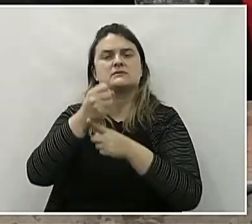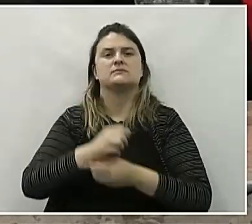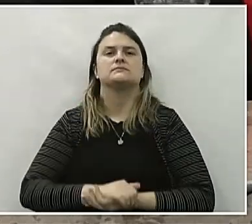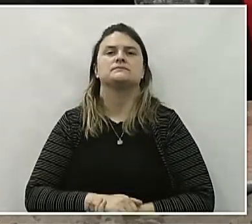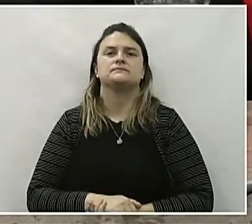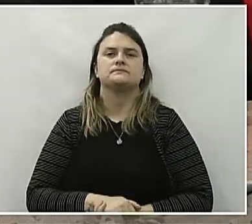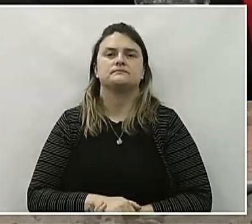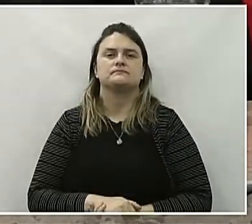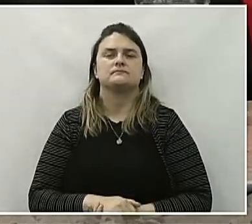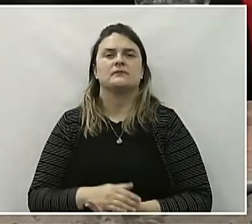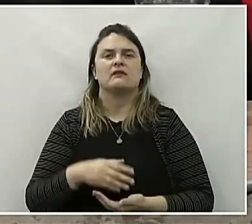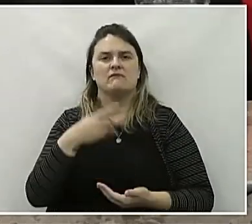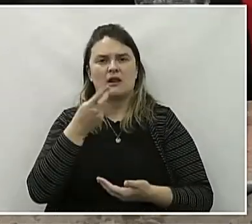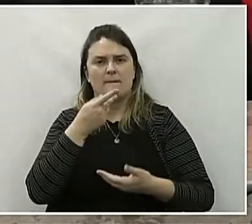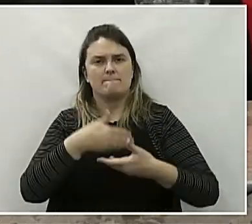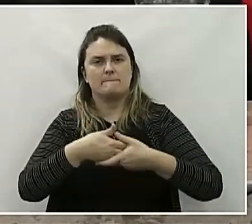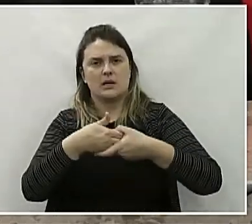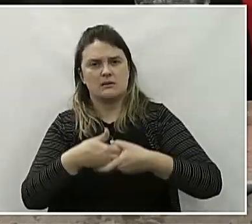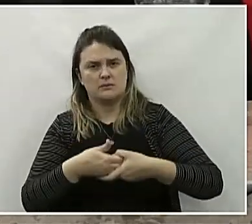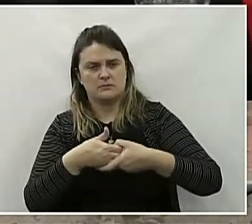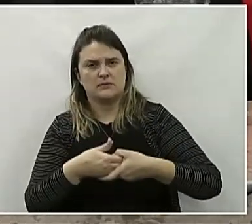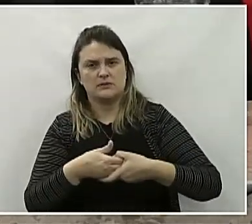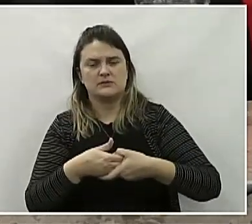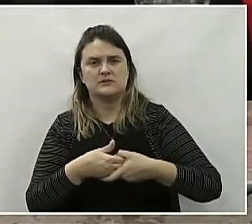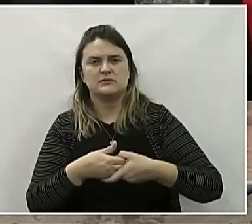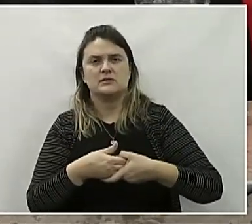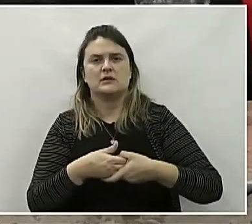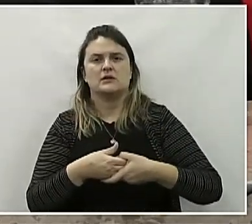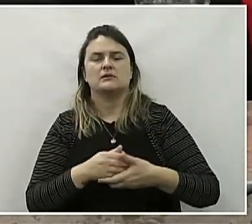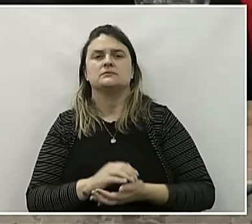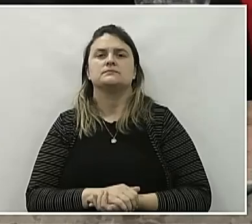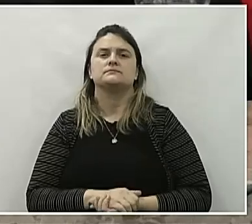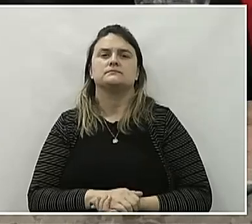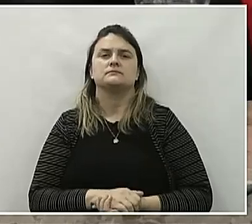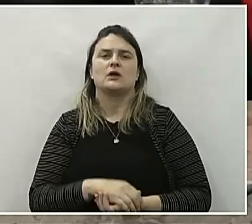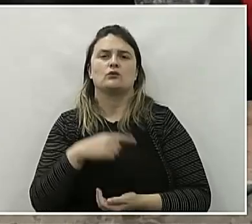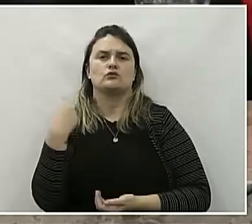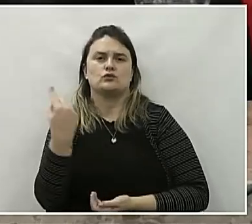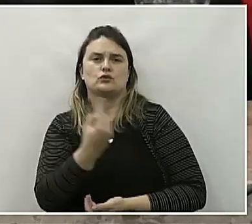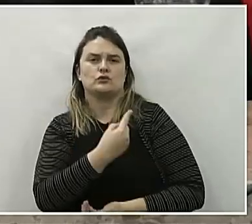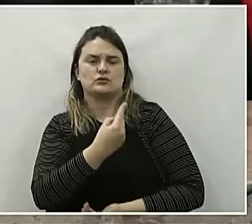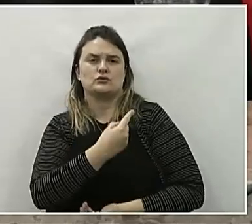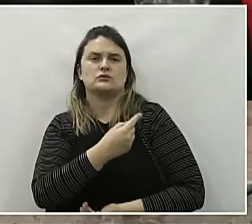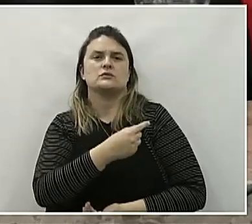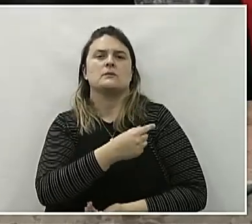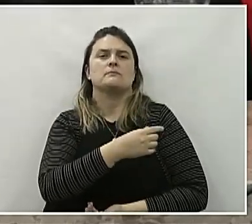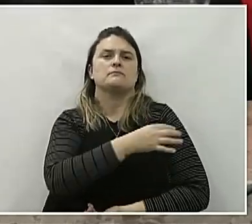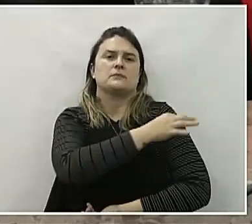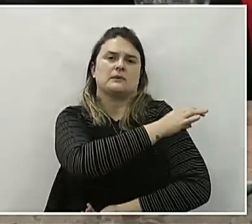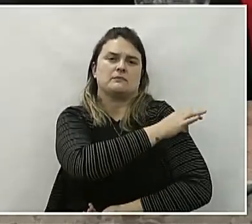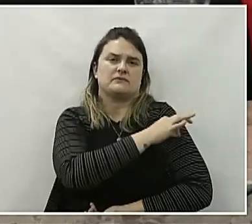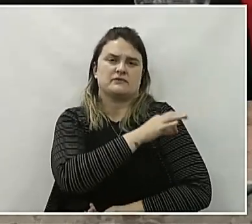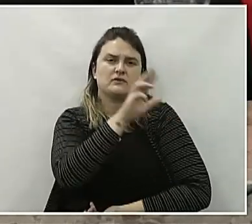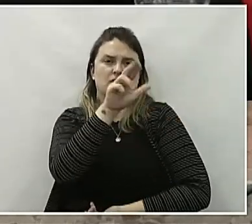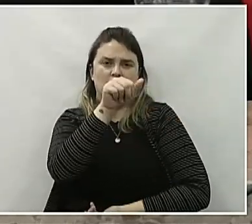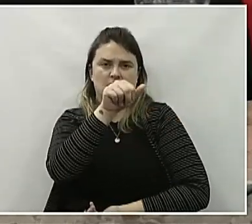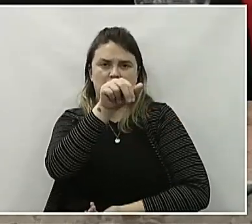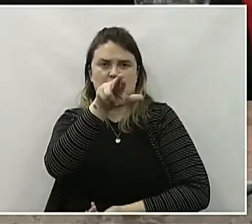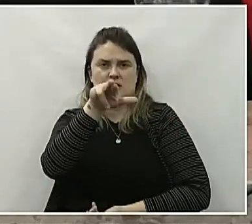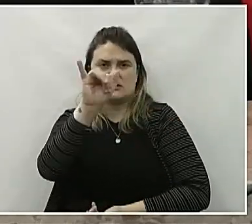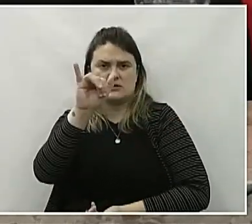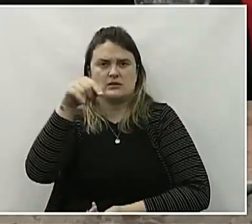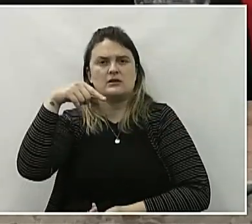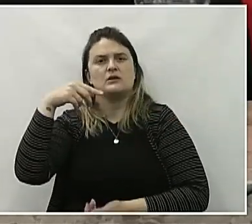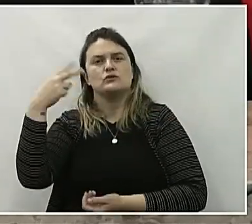Quero parabenizar também o nosso prefeito aqui, o Ari e o Toco, a partir do dia